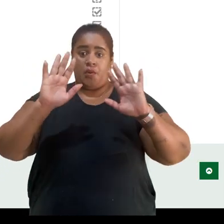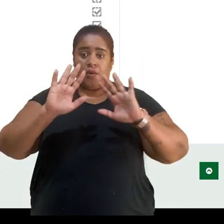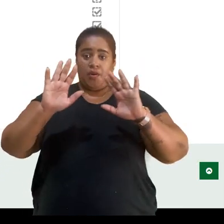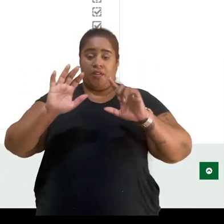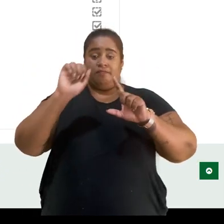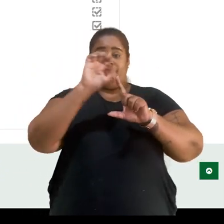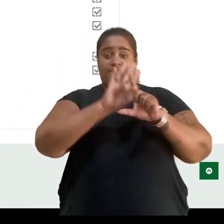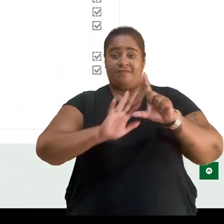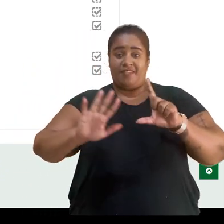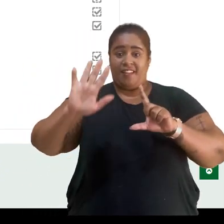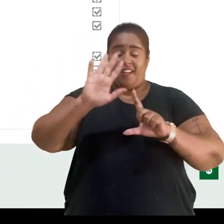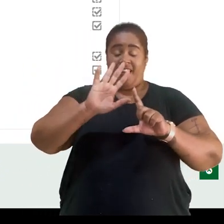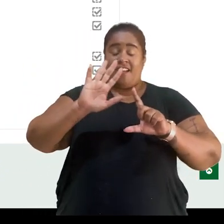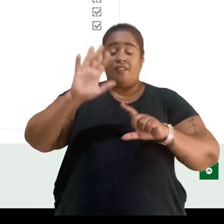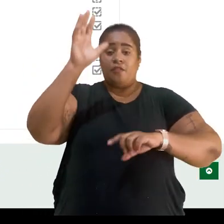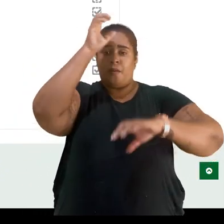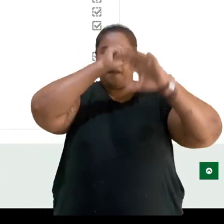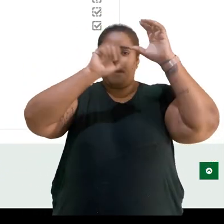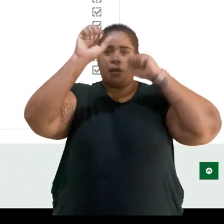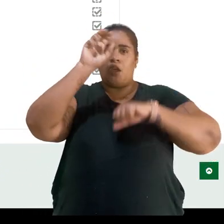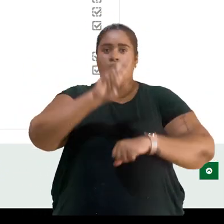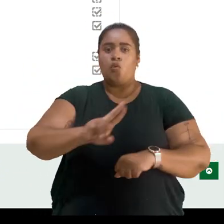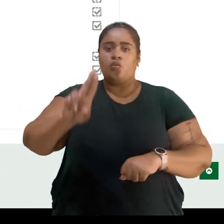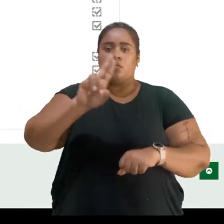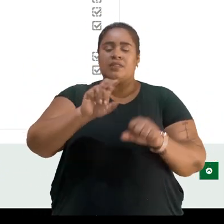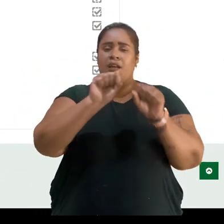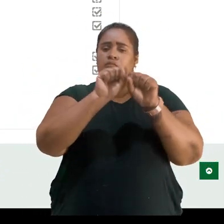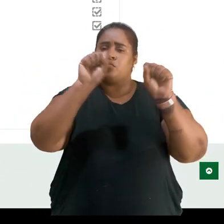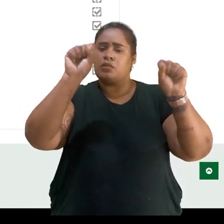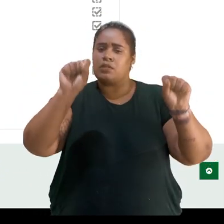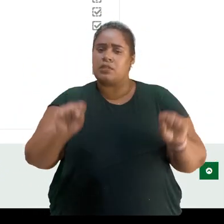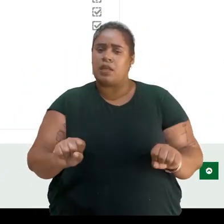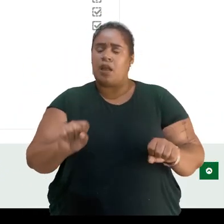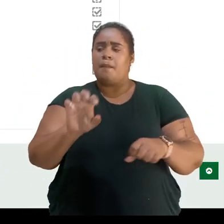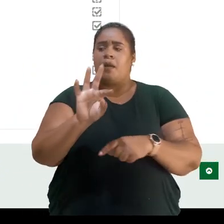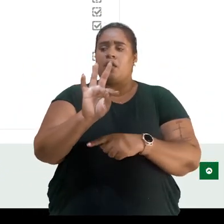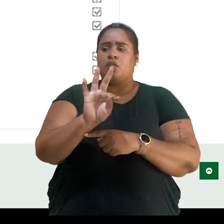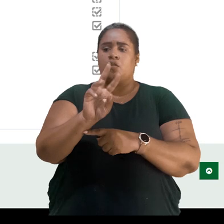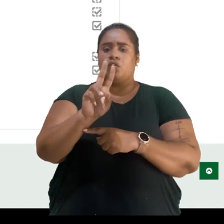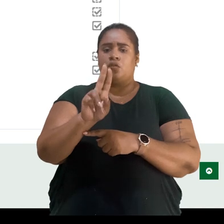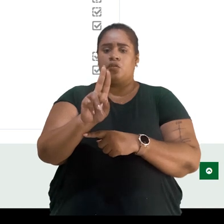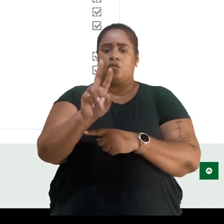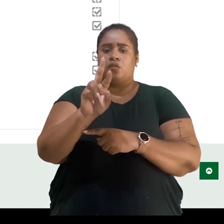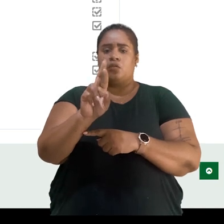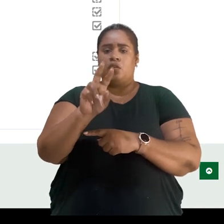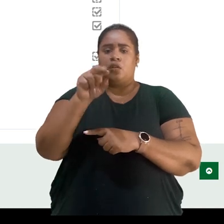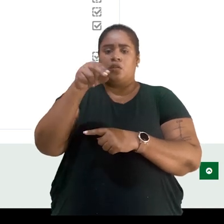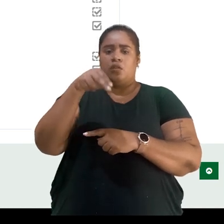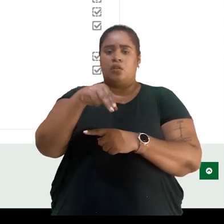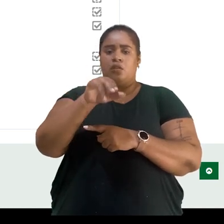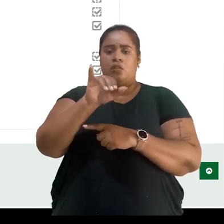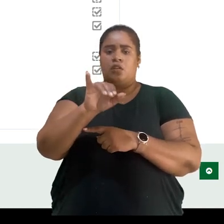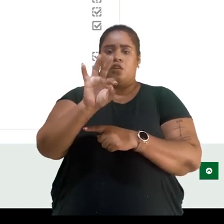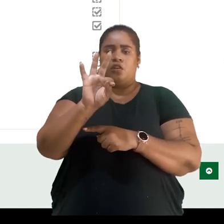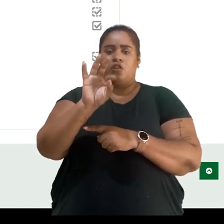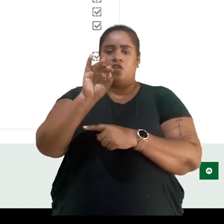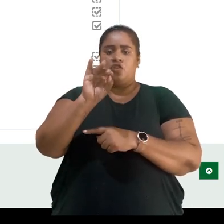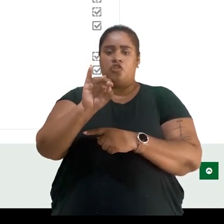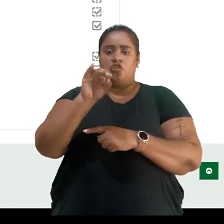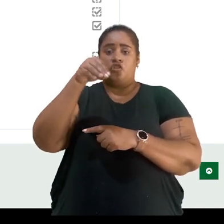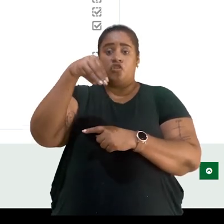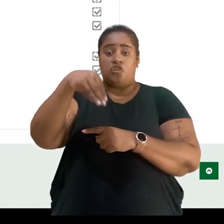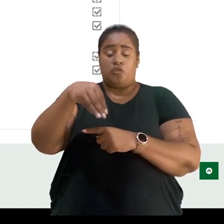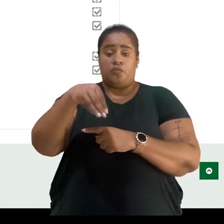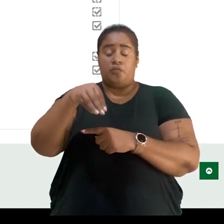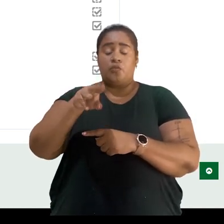Olá, neste vídeo tutorial vamos aprender a utilizar o Turnitin